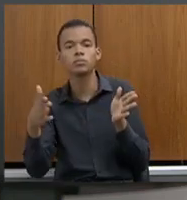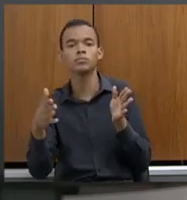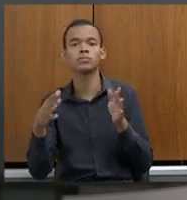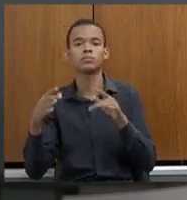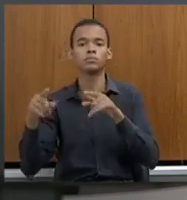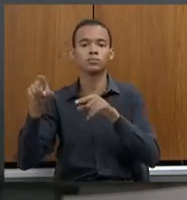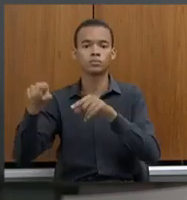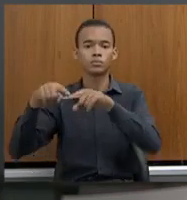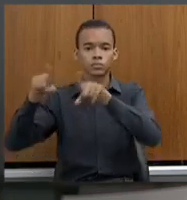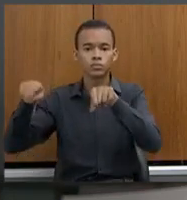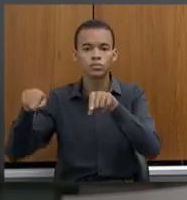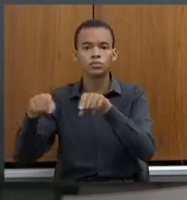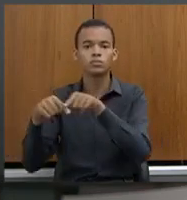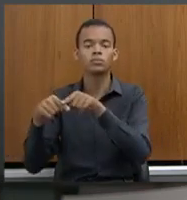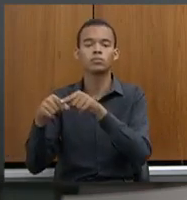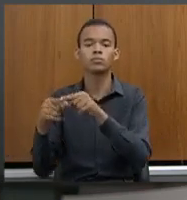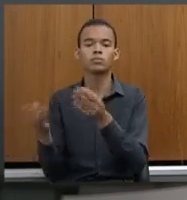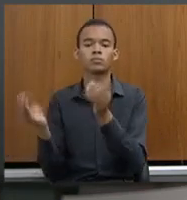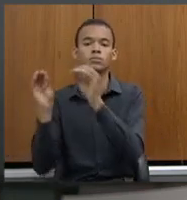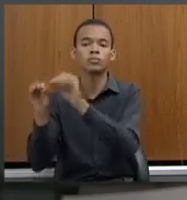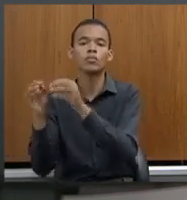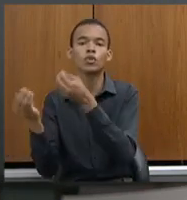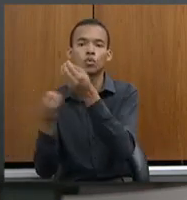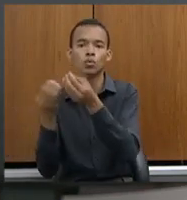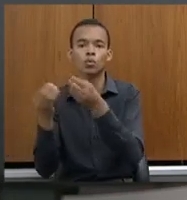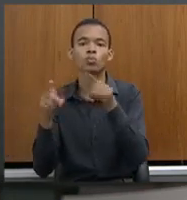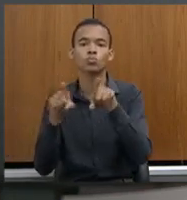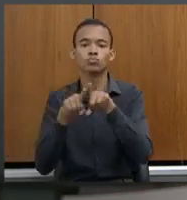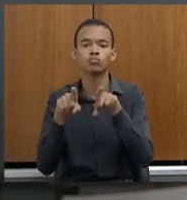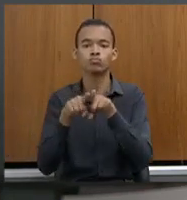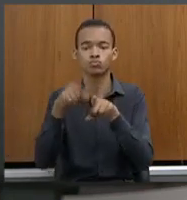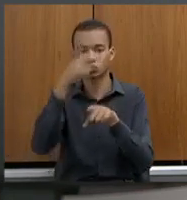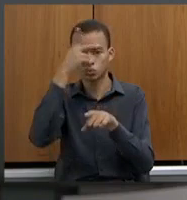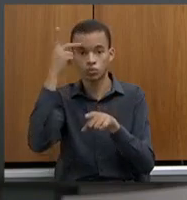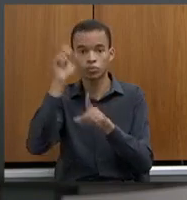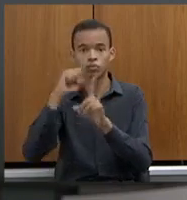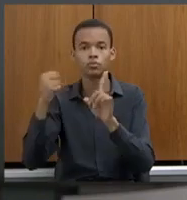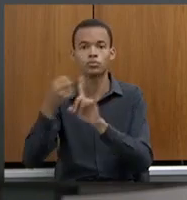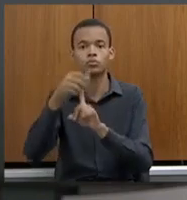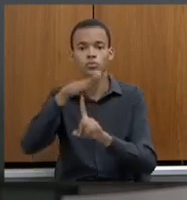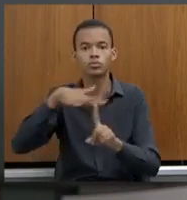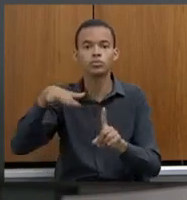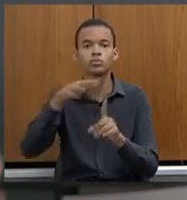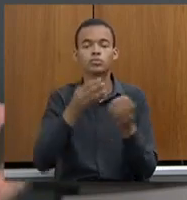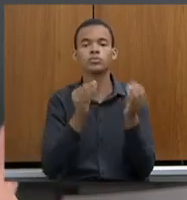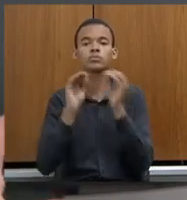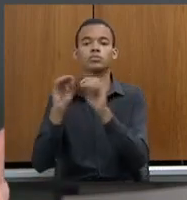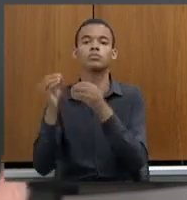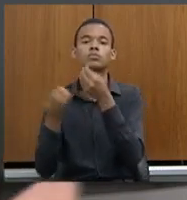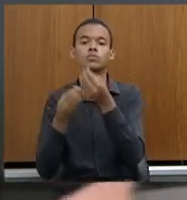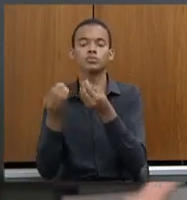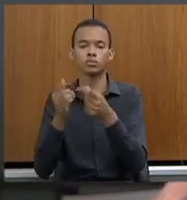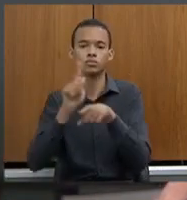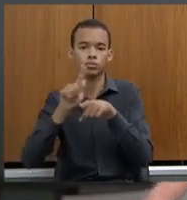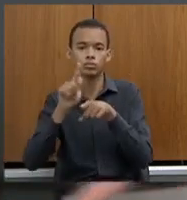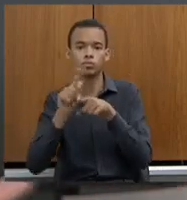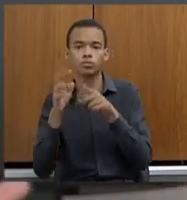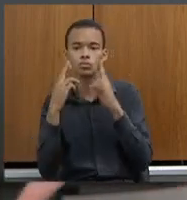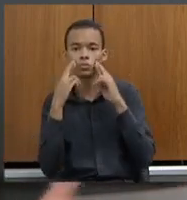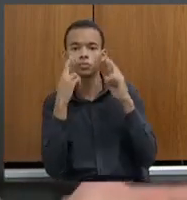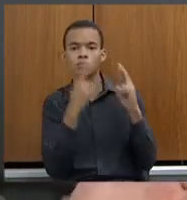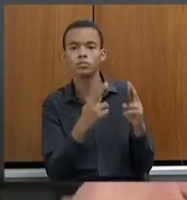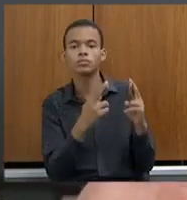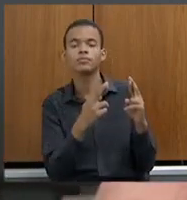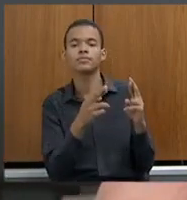física, os equipamentos públicos para quem esteja envolvido diretamente com essa responsabilidade, ele realmente fala, não,